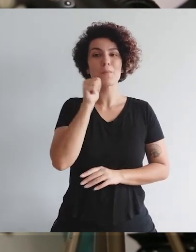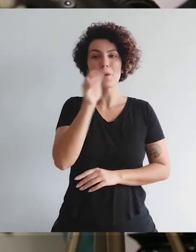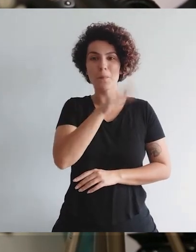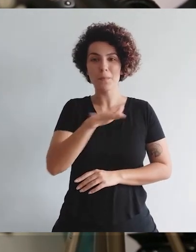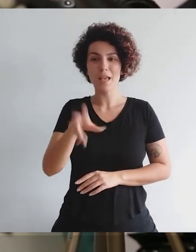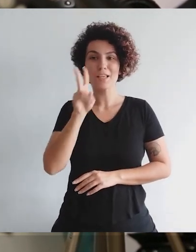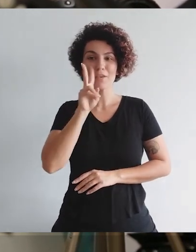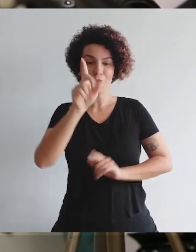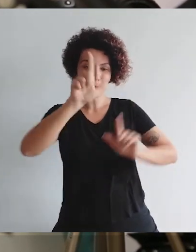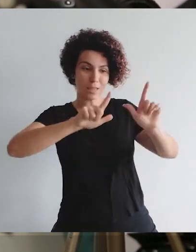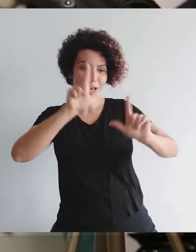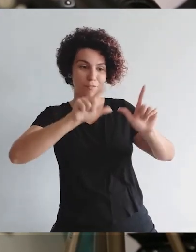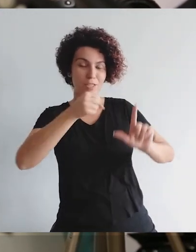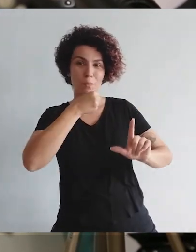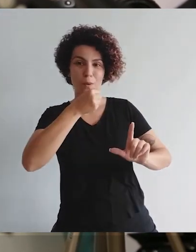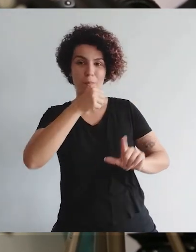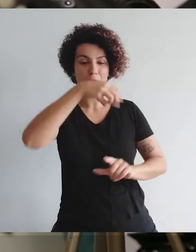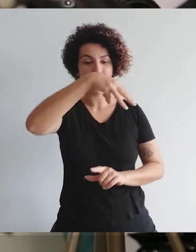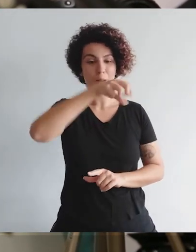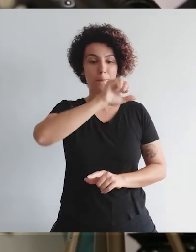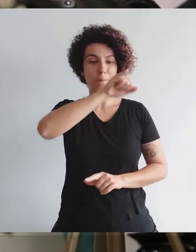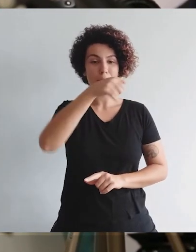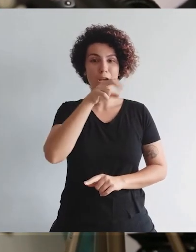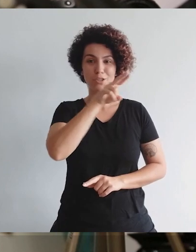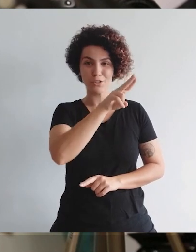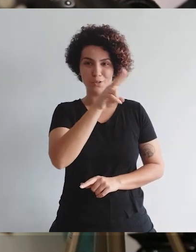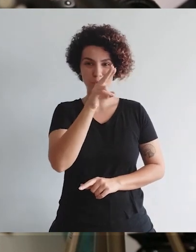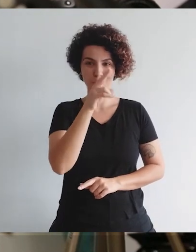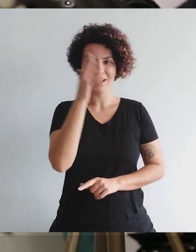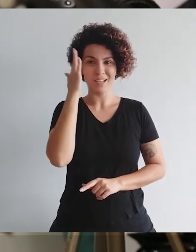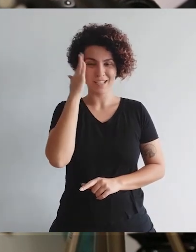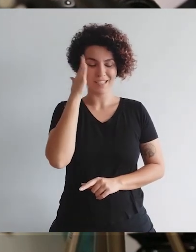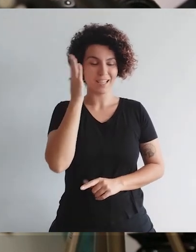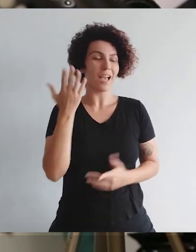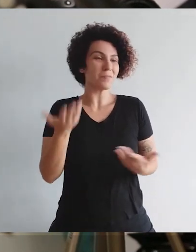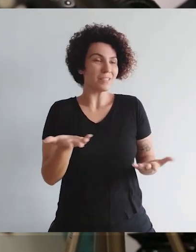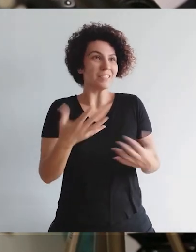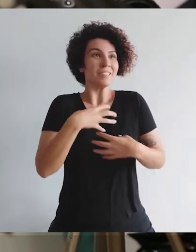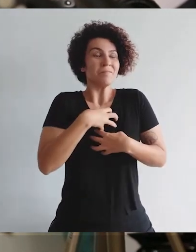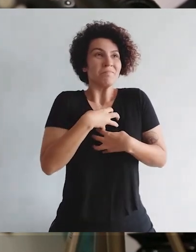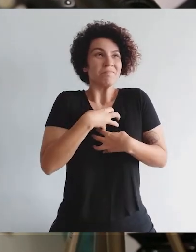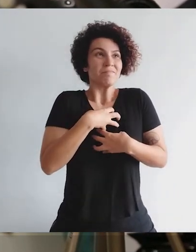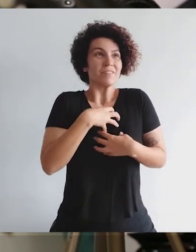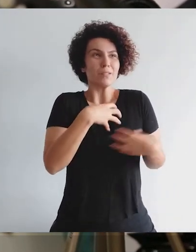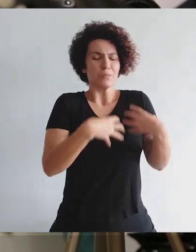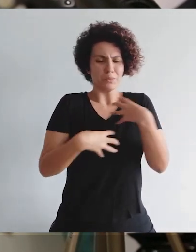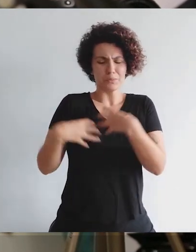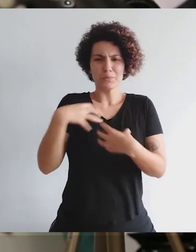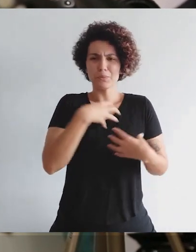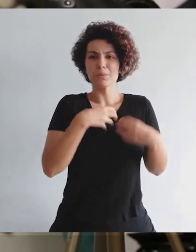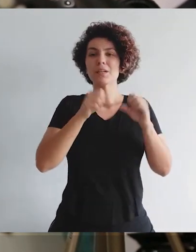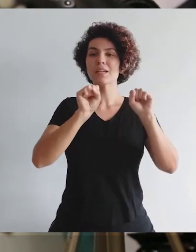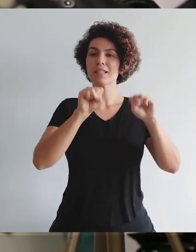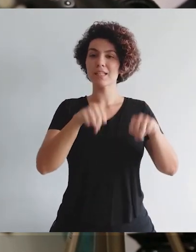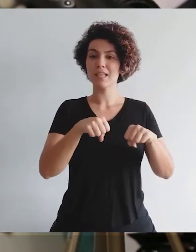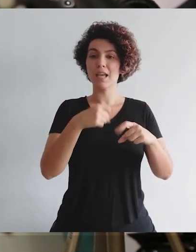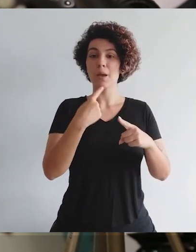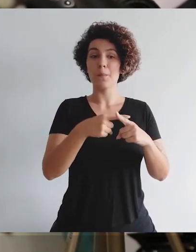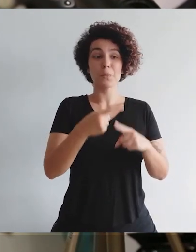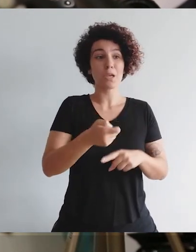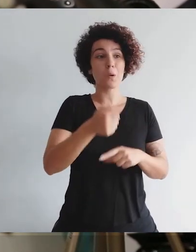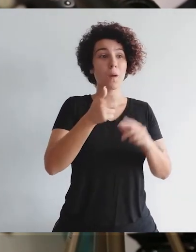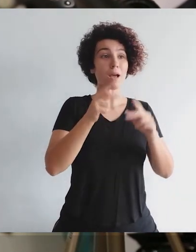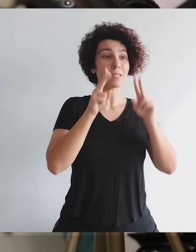lembrar da menininha quando viu a Maju na TV, aquilo mexe muito com a gente,